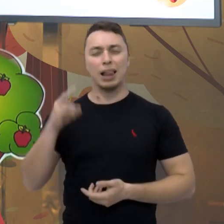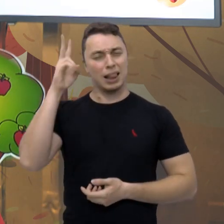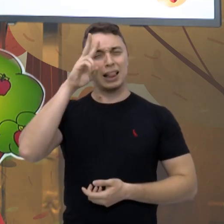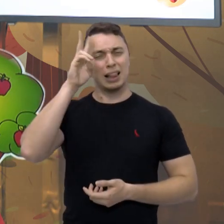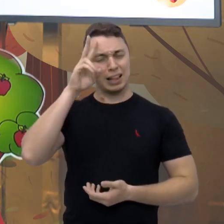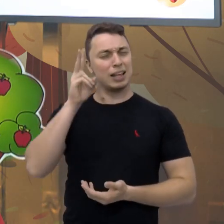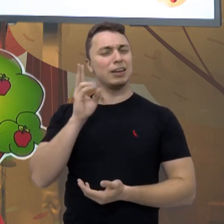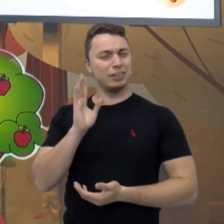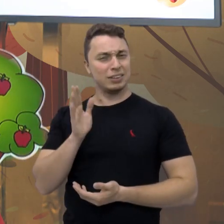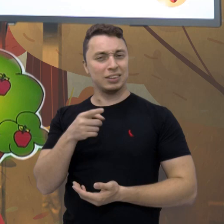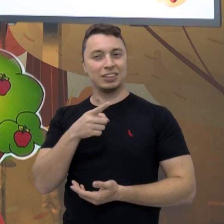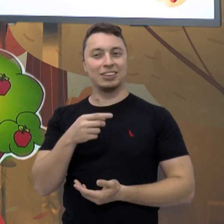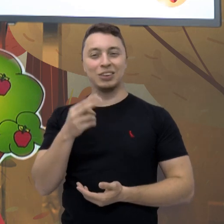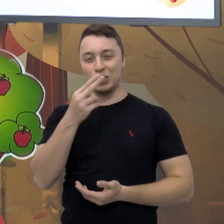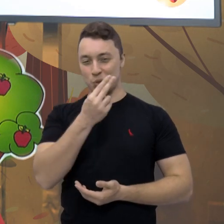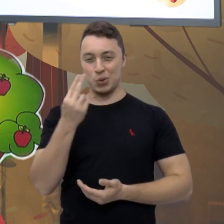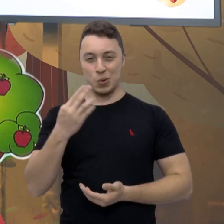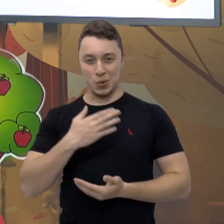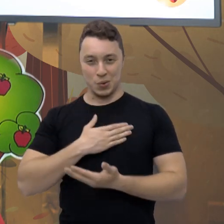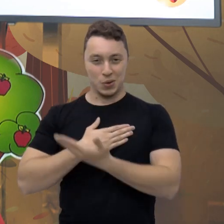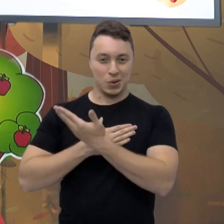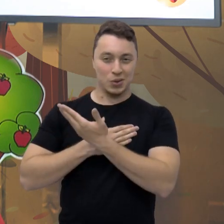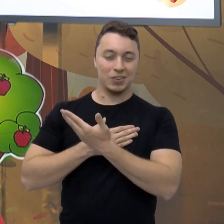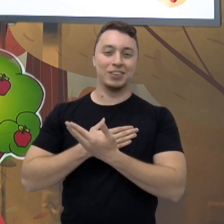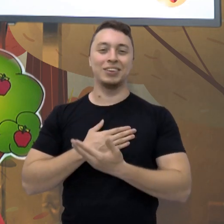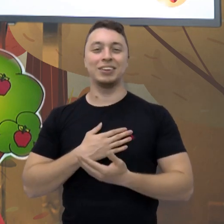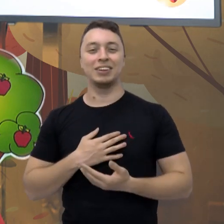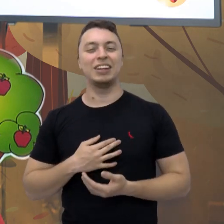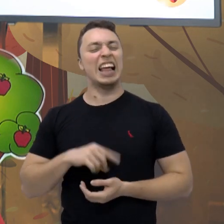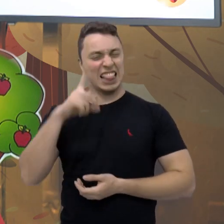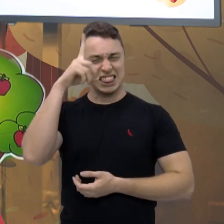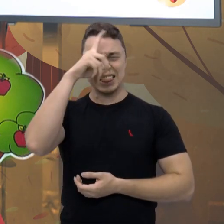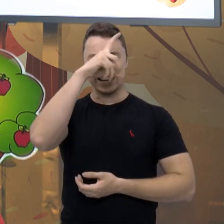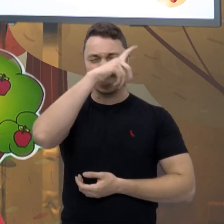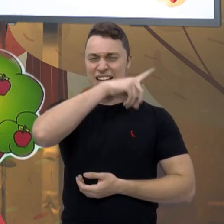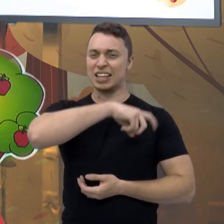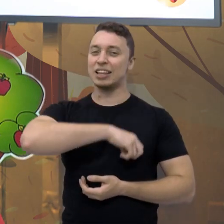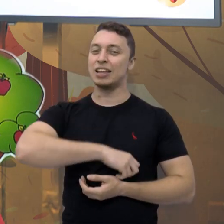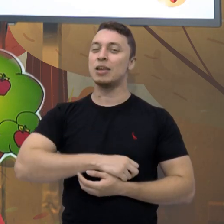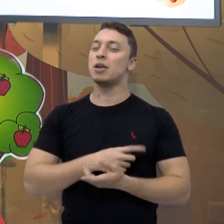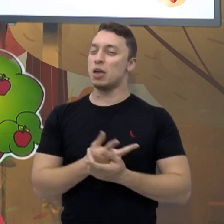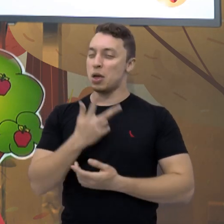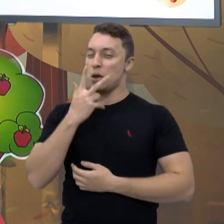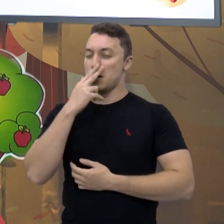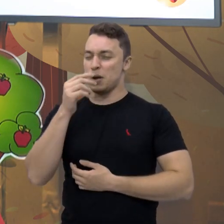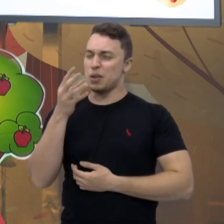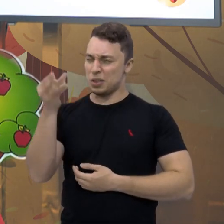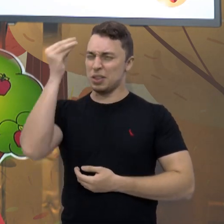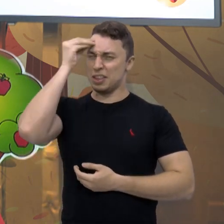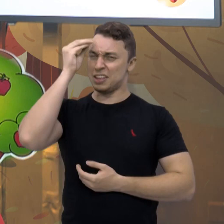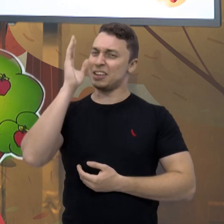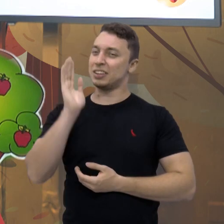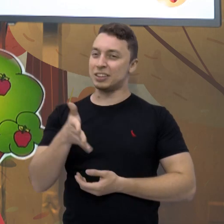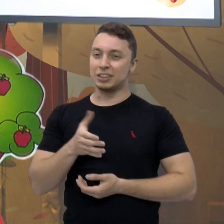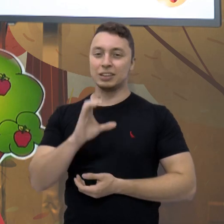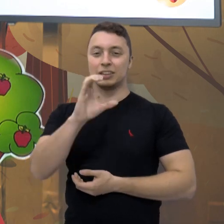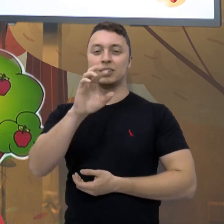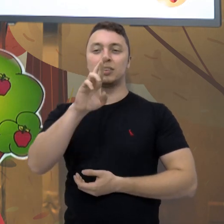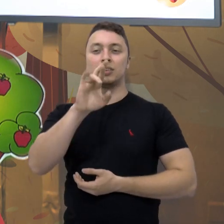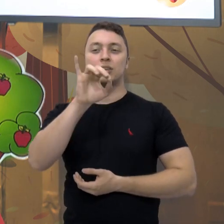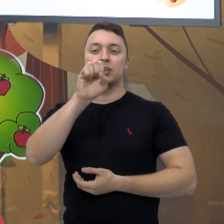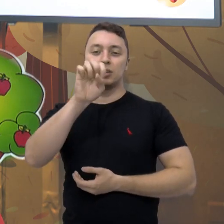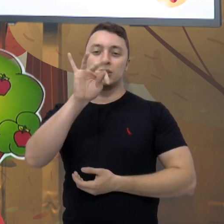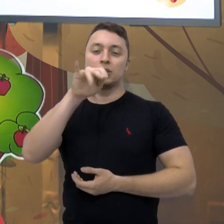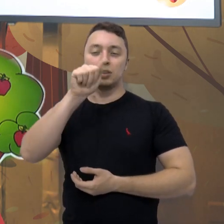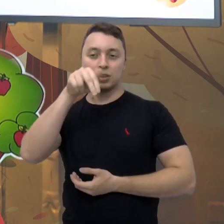acho que vocês até já sabem escrever meu nome, né? Meu nome é difícil, meu sobrenome é difícil, mas eu acho que vocês já aprenderam. Meu nome é Cristiane,